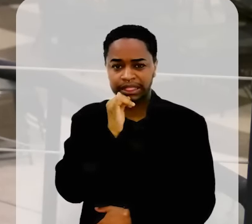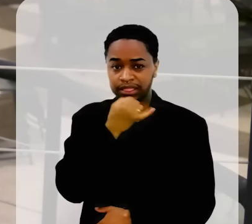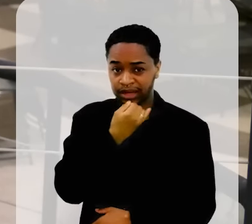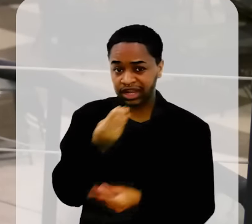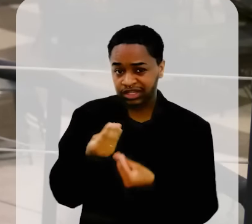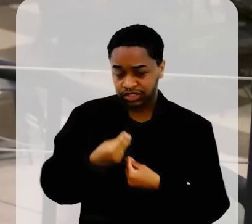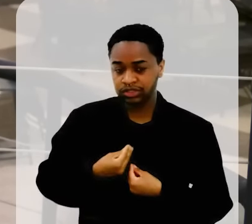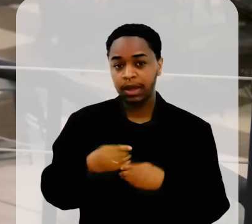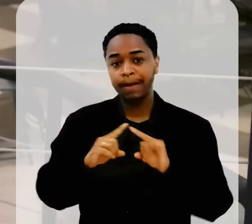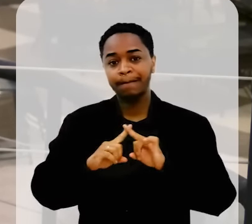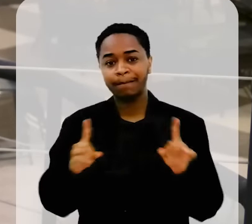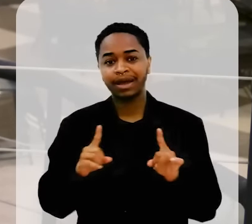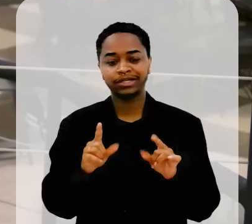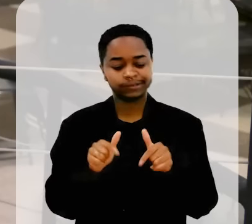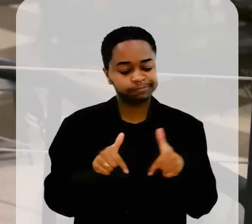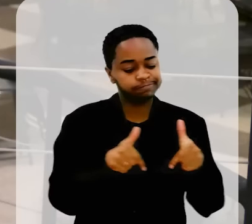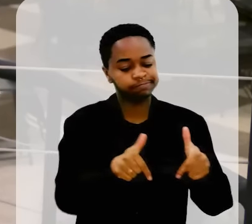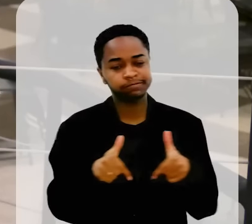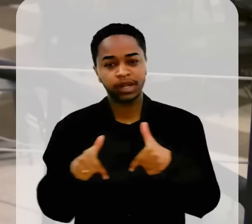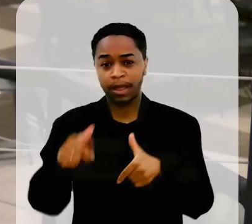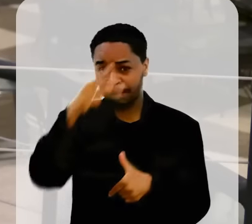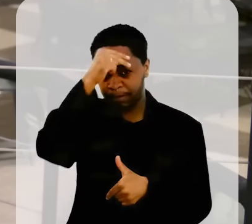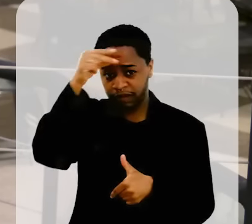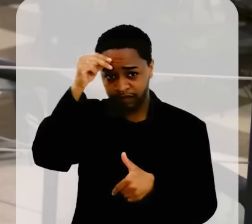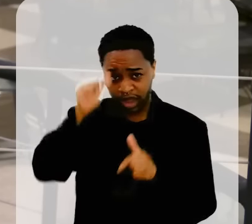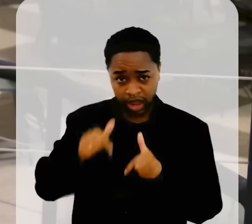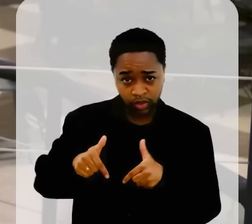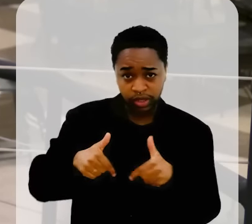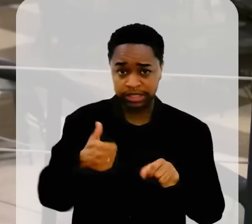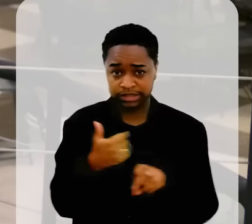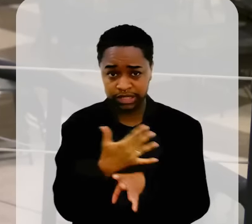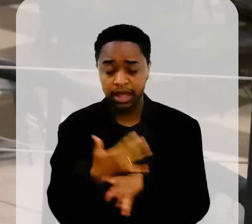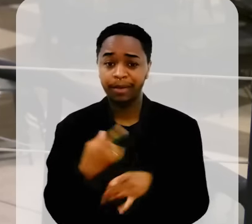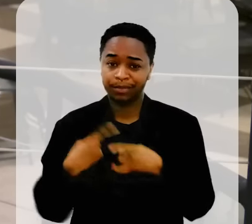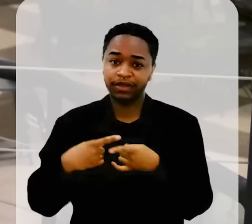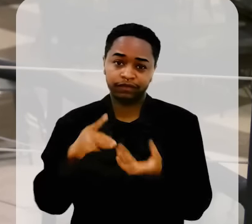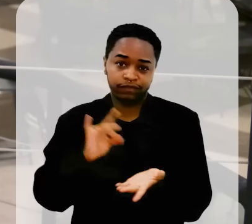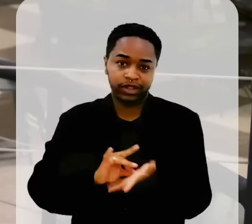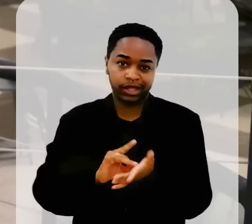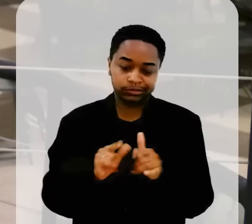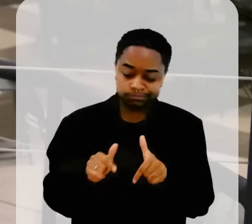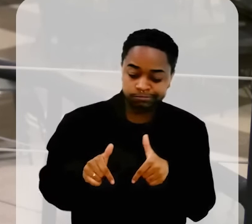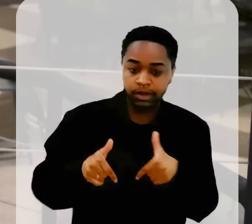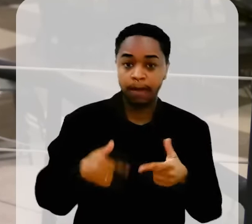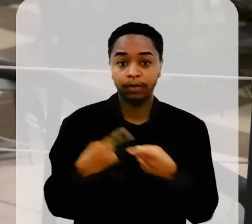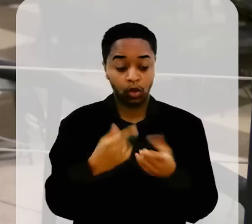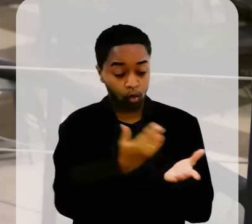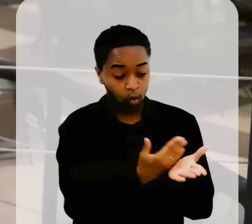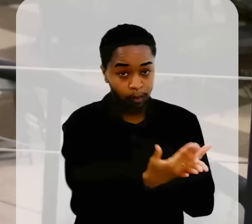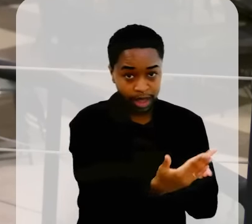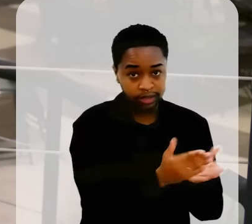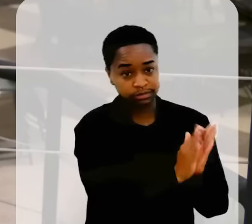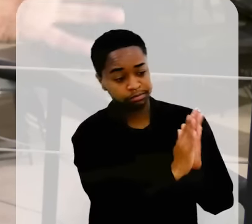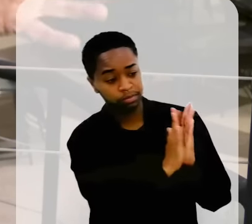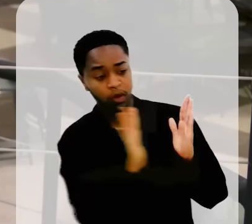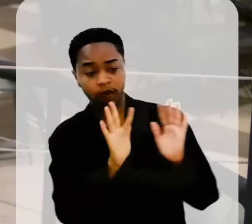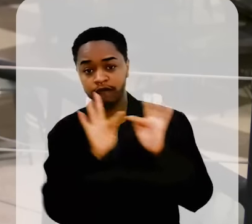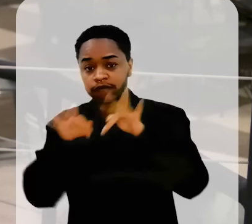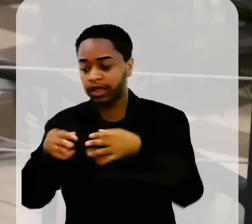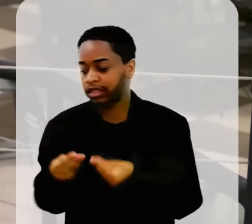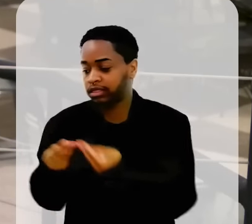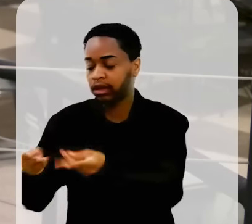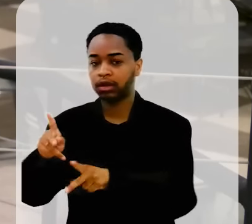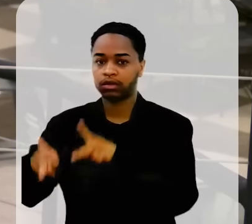dá muita tristeza. Mas a realização que um prefeito pode fazer, porque o prefeito realiza. Ele começa,